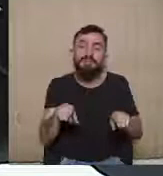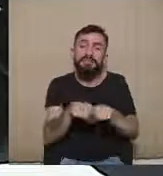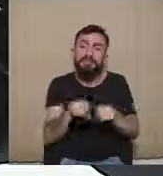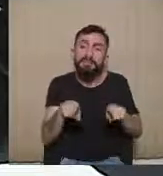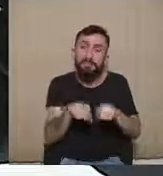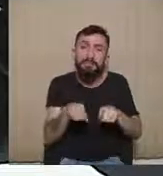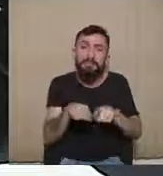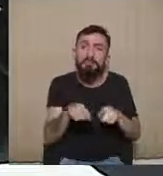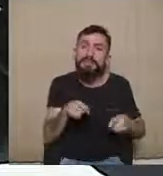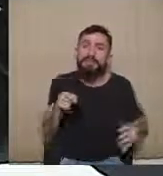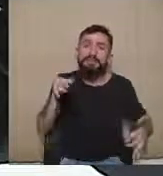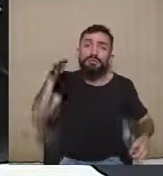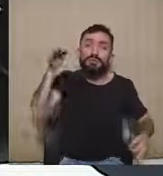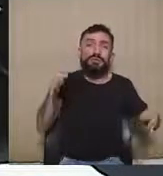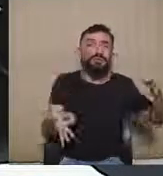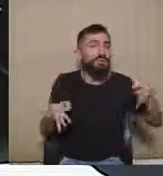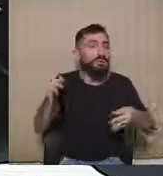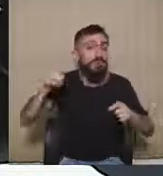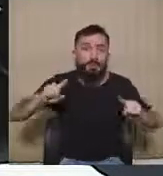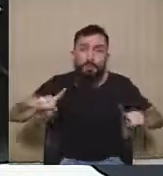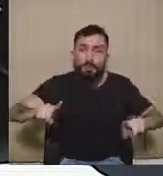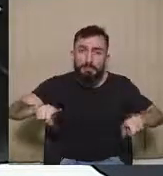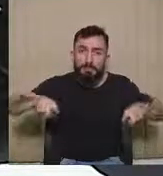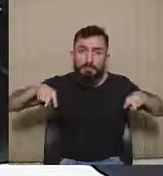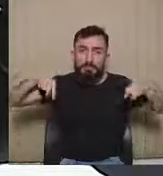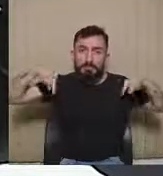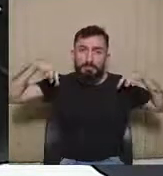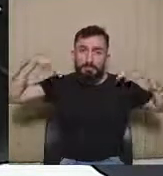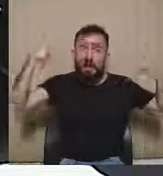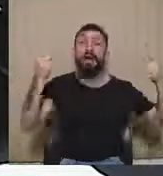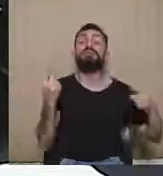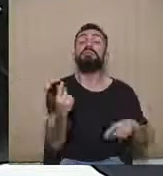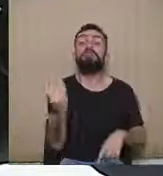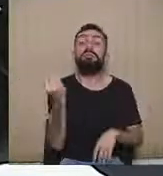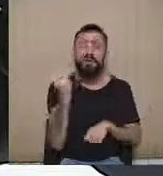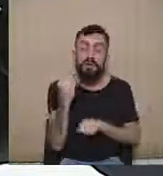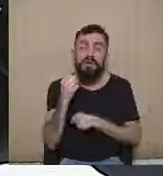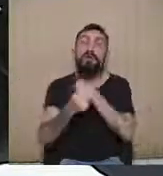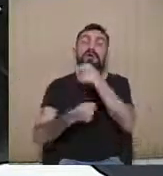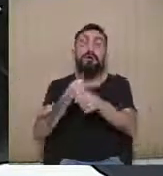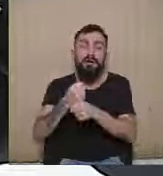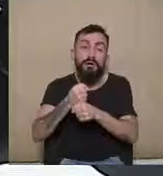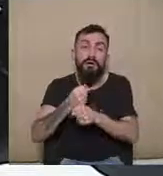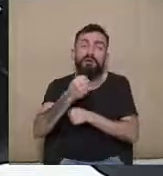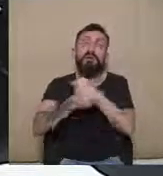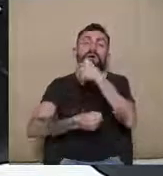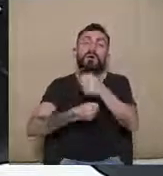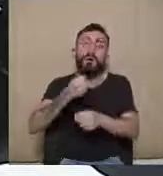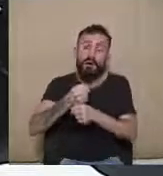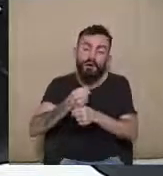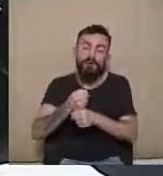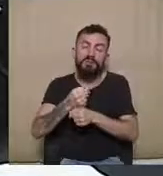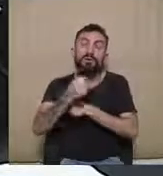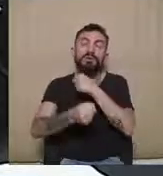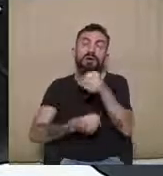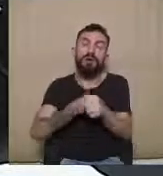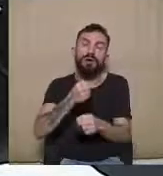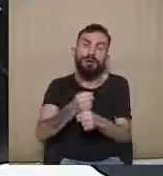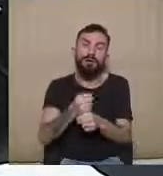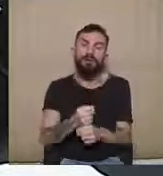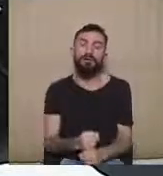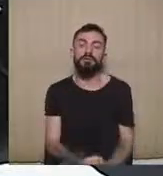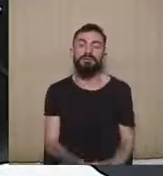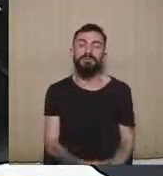campanhas, tanto é que a gente vê a cada ano que passa os equipamentos e